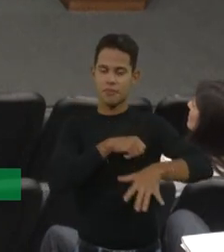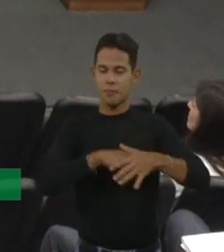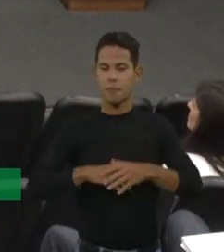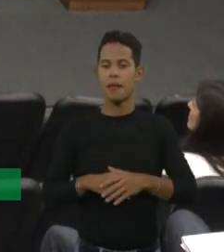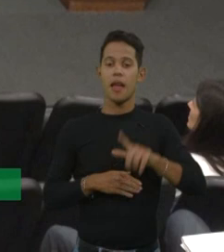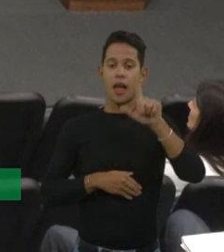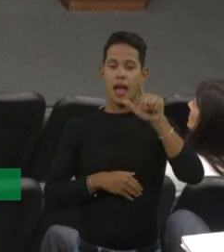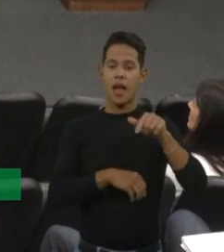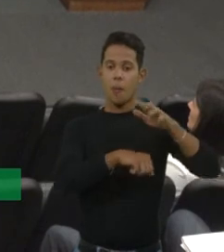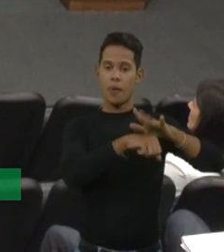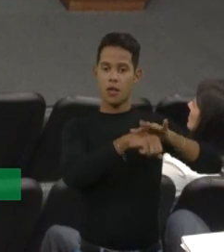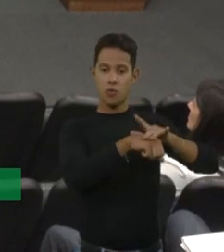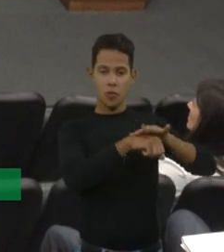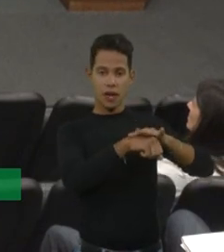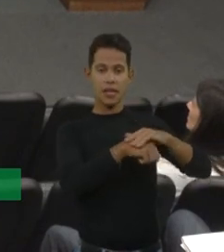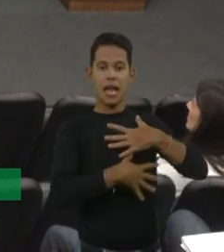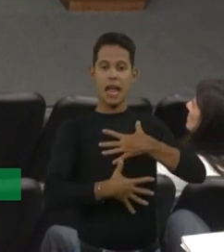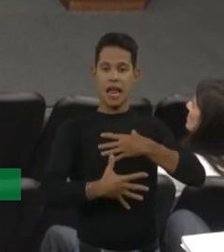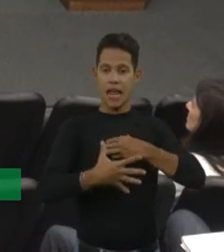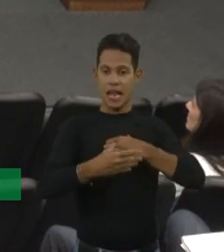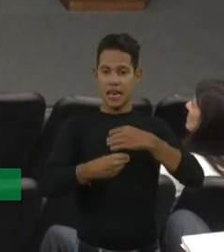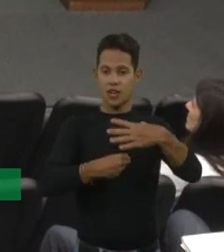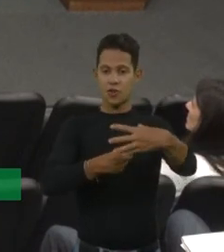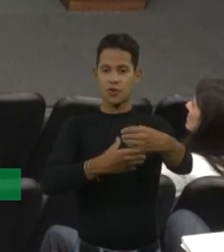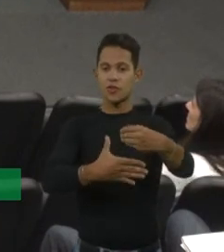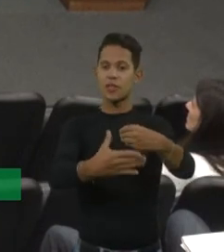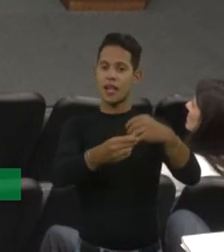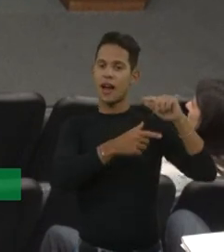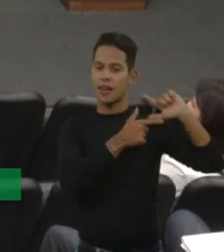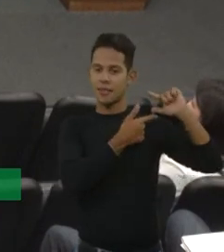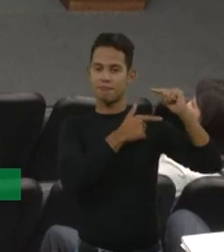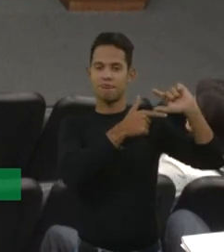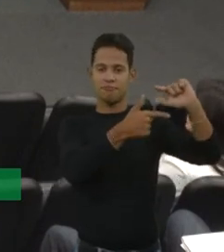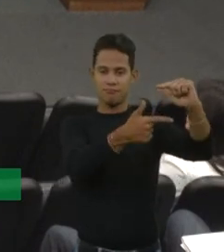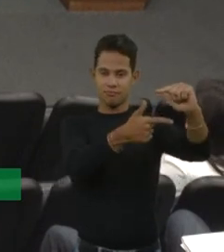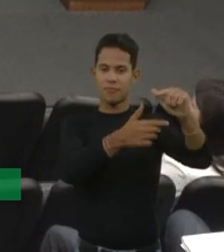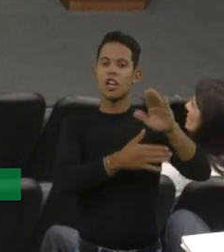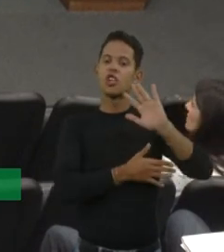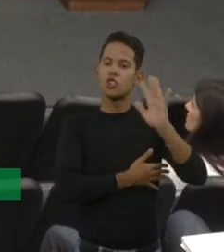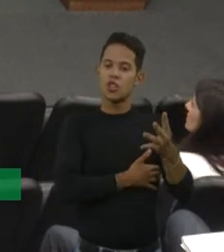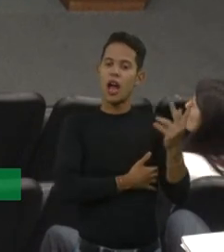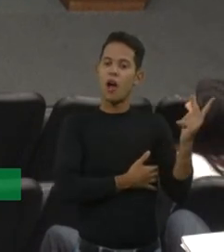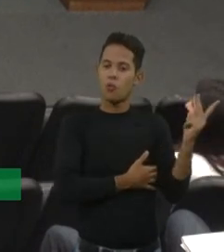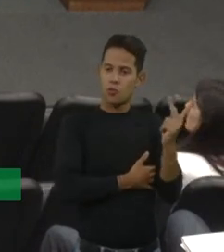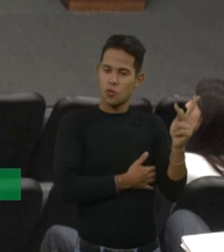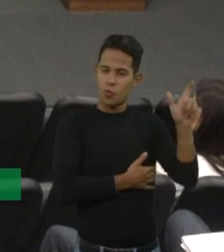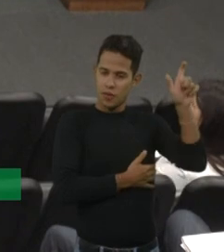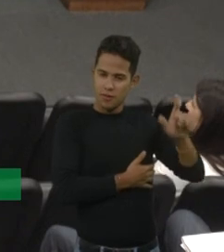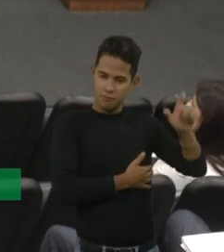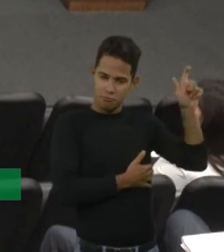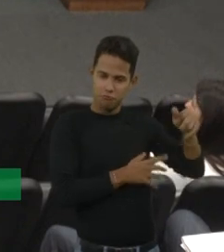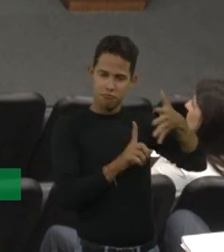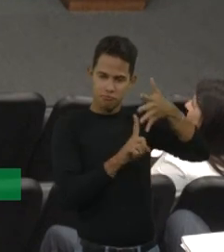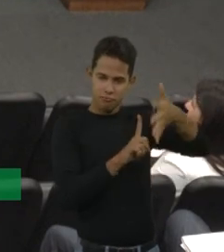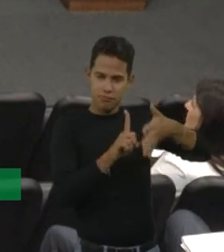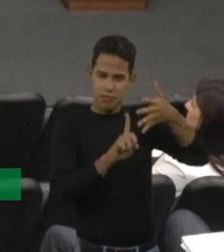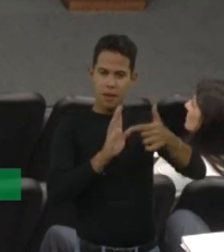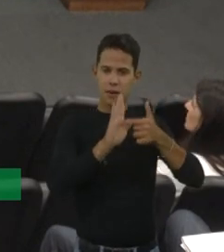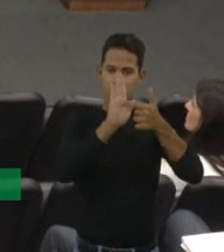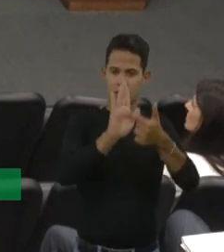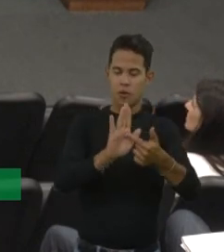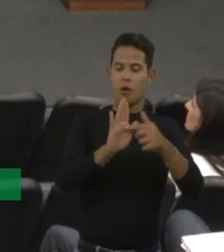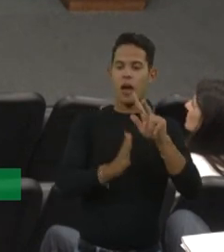uma doença hemorrágica hereditária, diferente das que foram citadas pelos dois colegas anteriores, a hemofilia é ligada ao X.